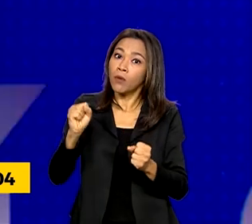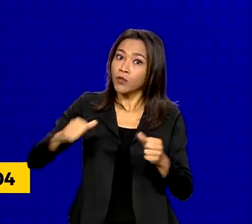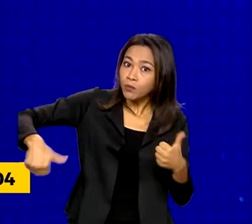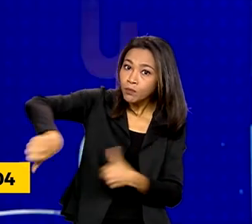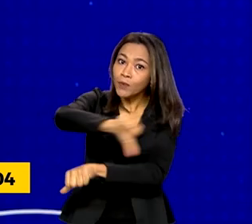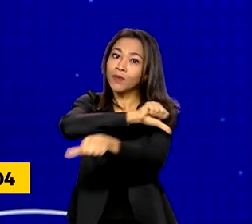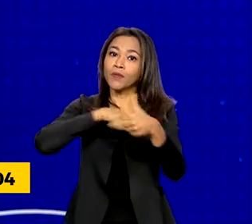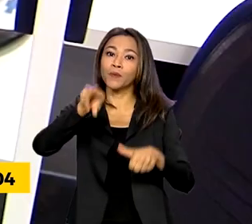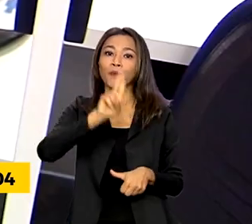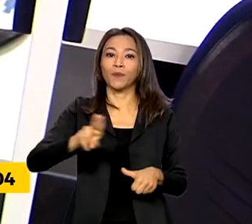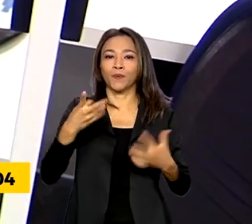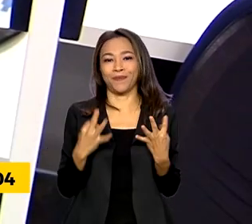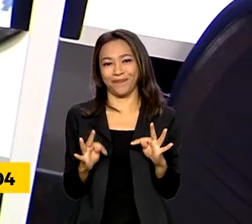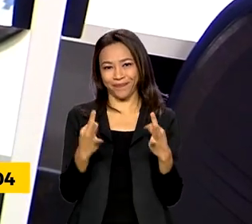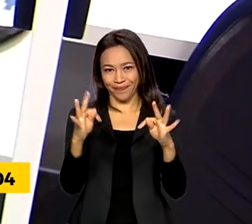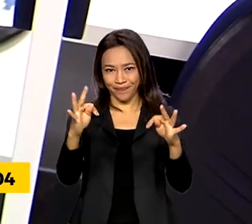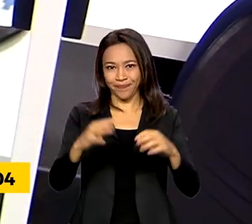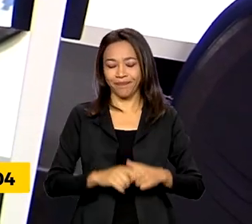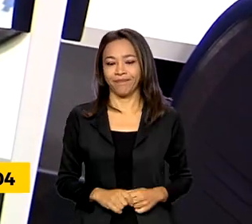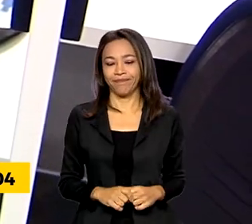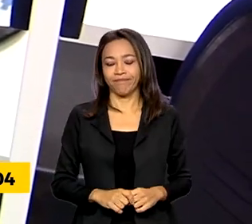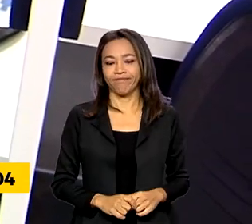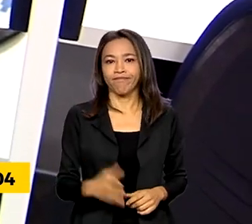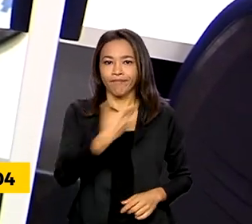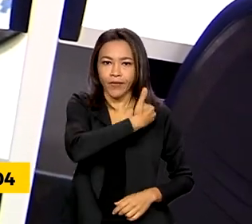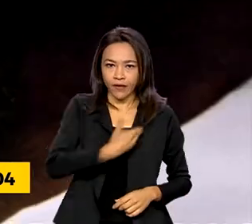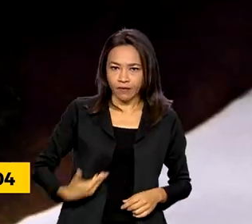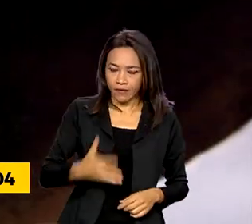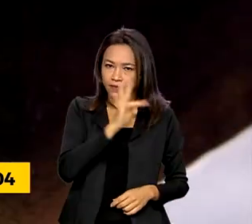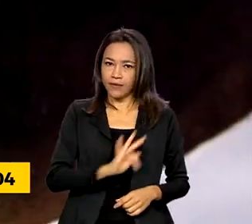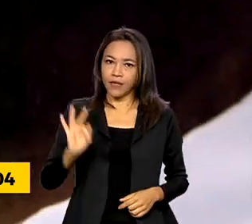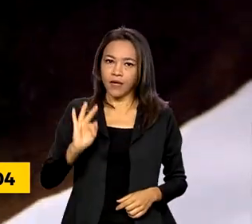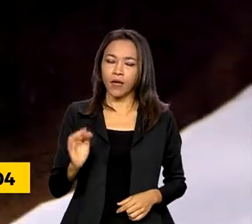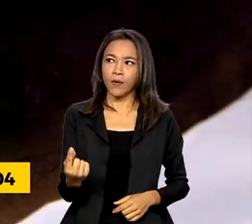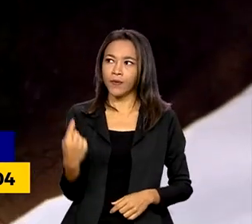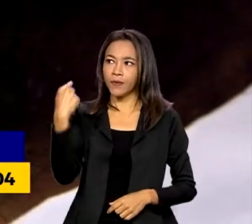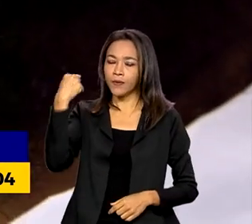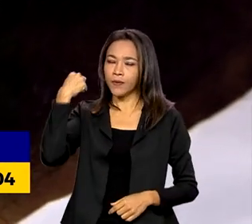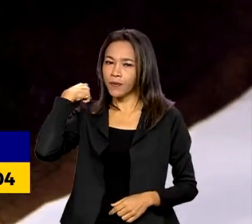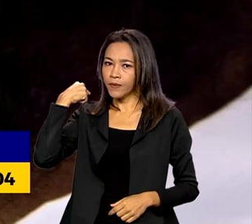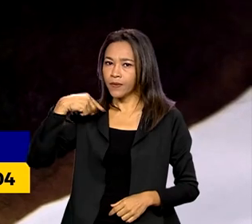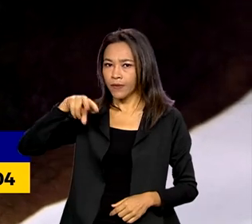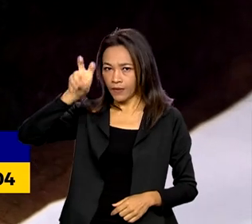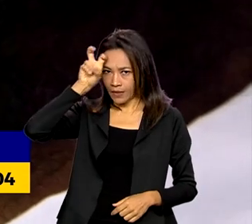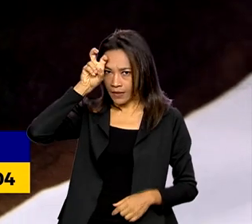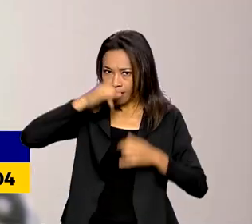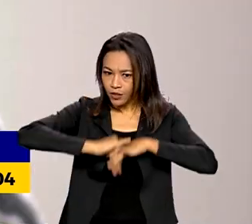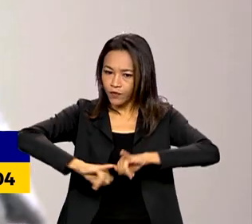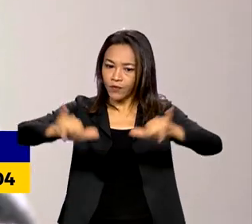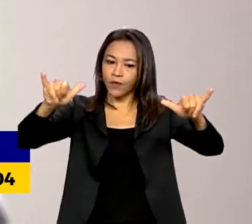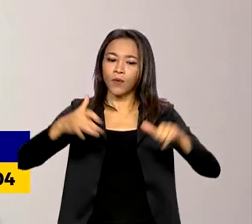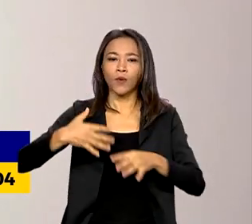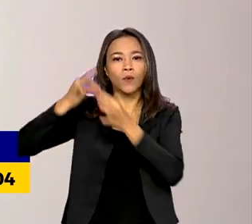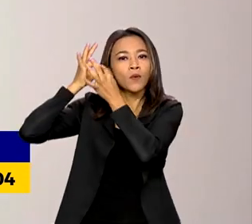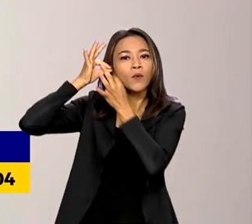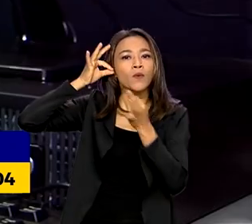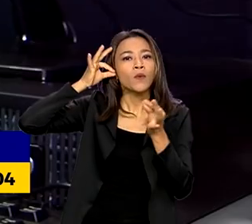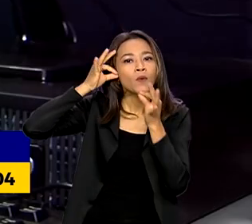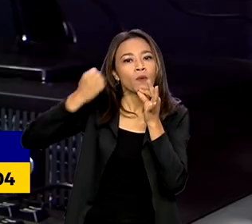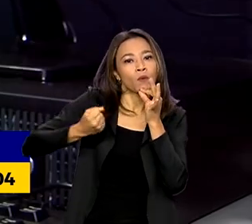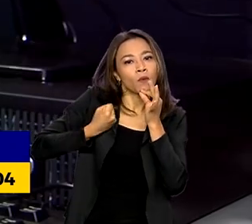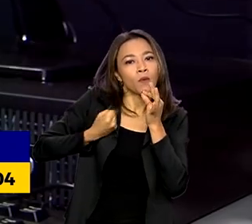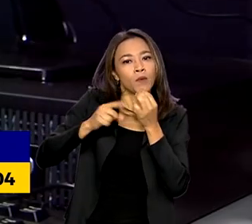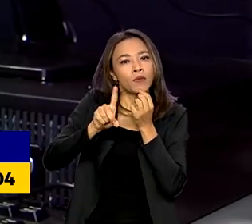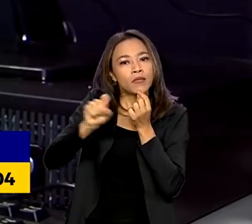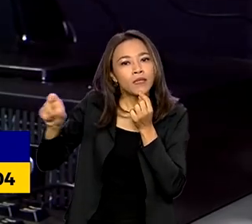uso da tecnologia. O governo federal lançou nesta quinta-feira um canal no Disque 100 para colher denúncias